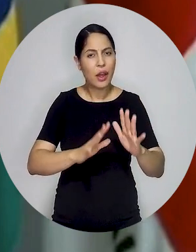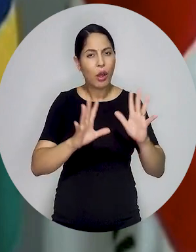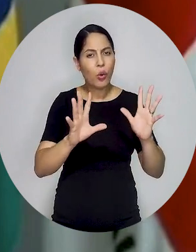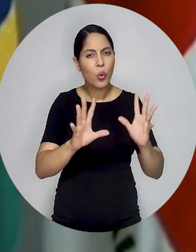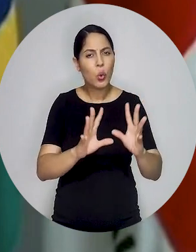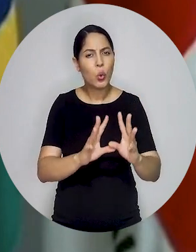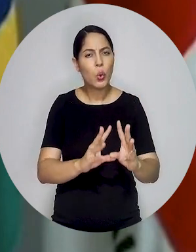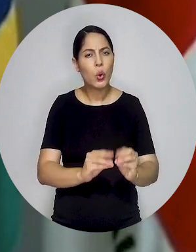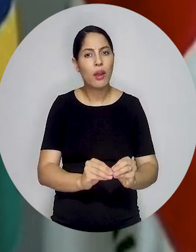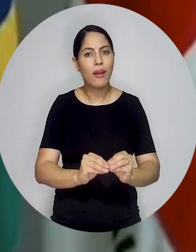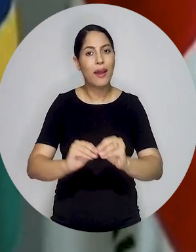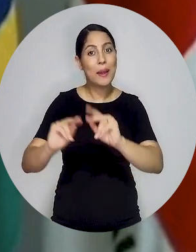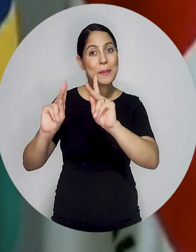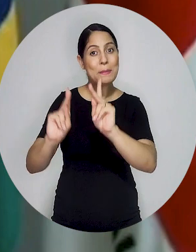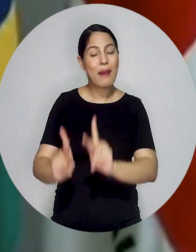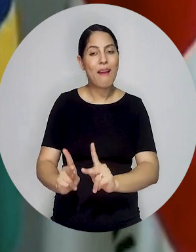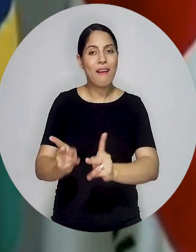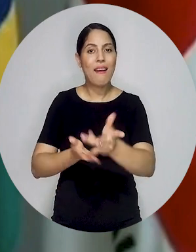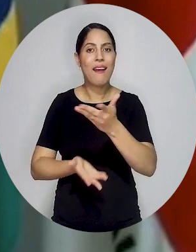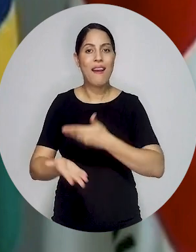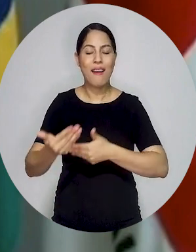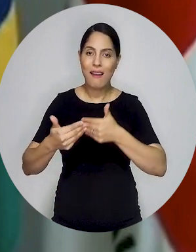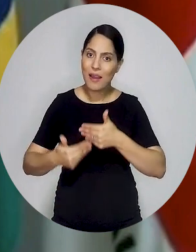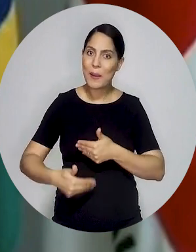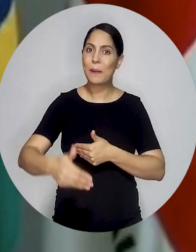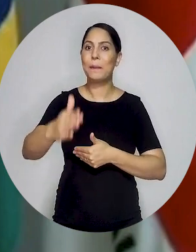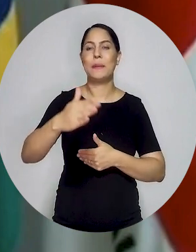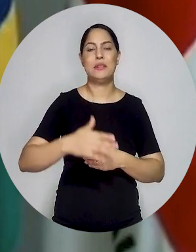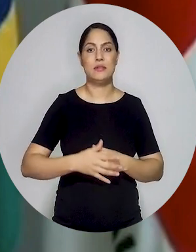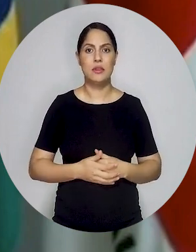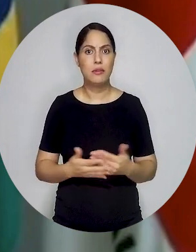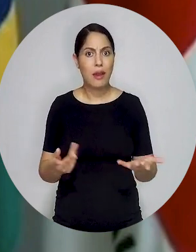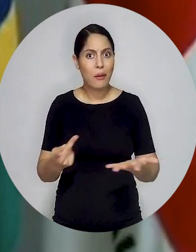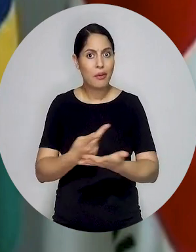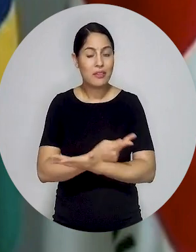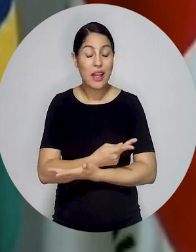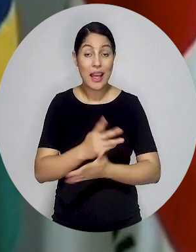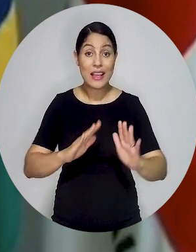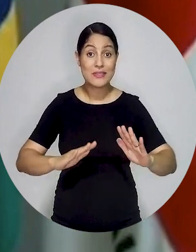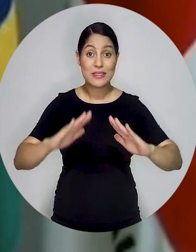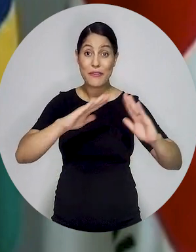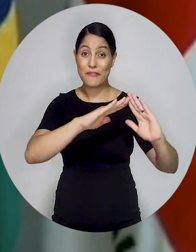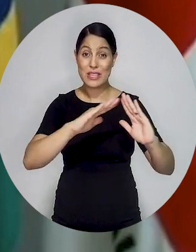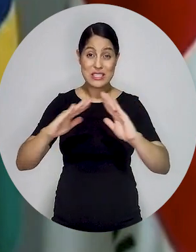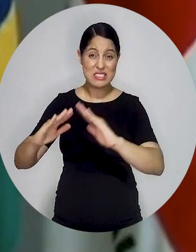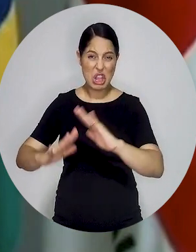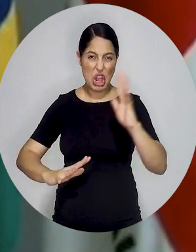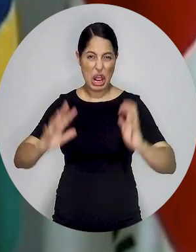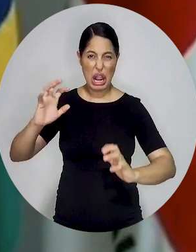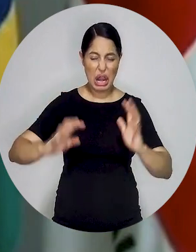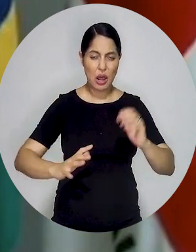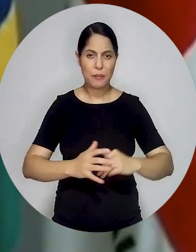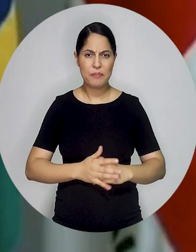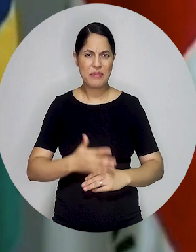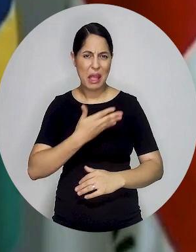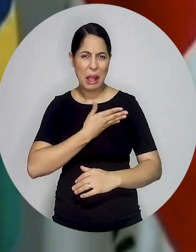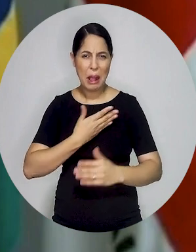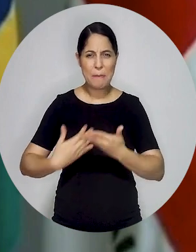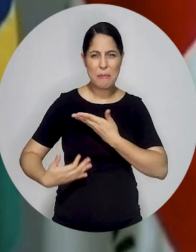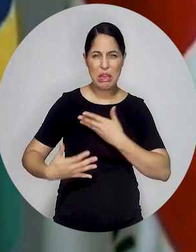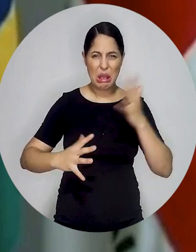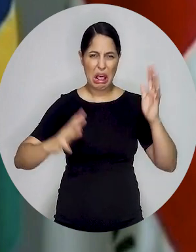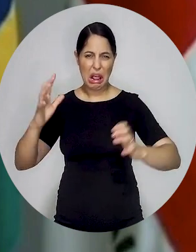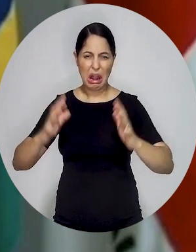partir de um acordo muitas situações de brigas entre vizinhos, parentes, amigos que por alguma situação se envolvem no litígio